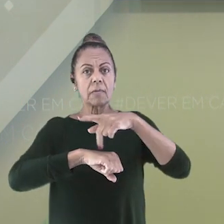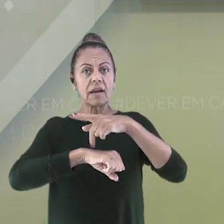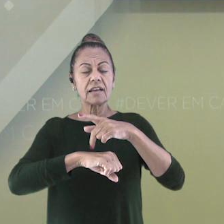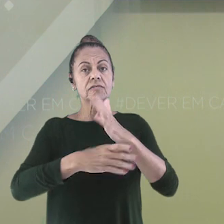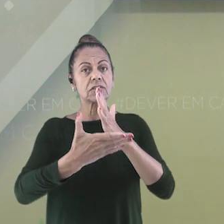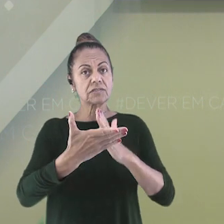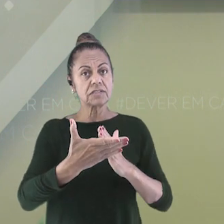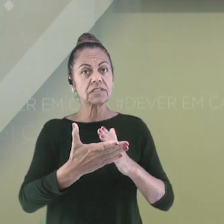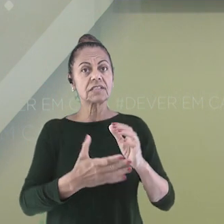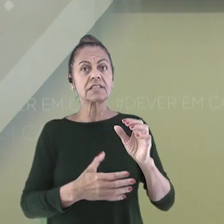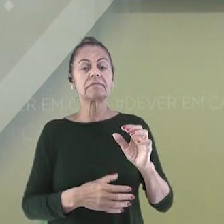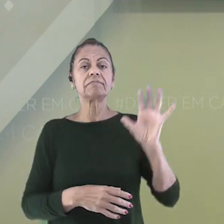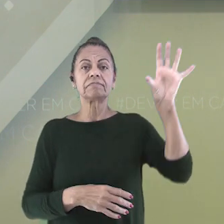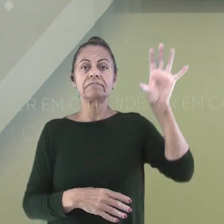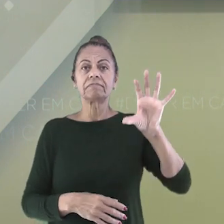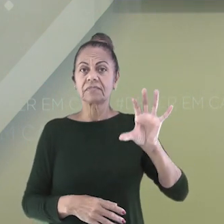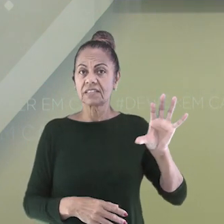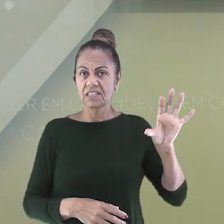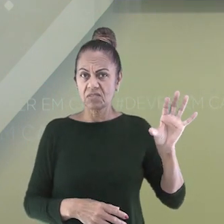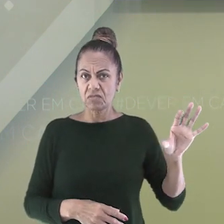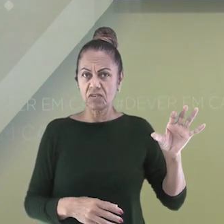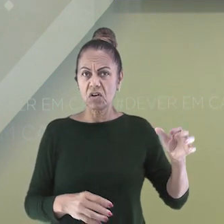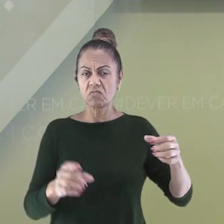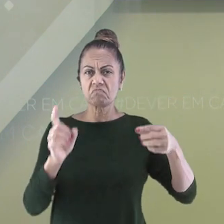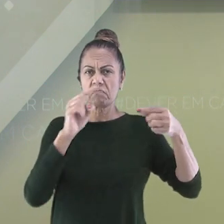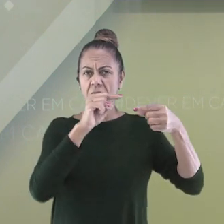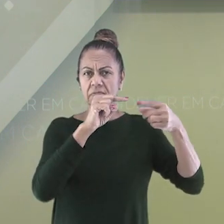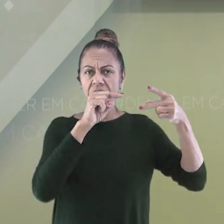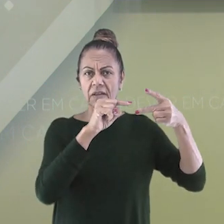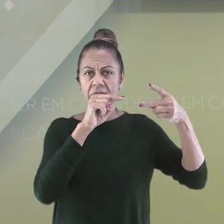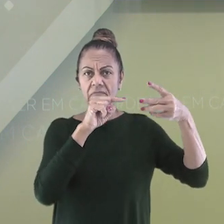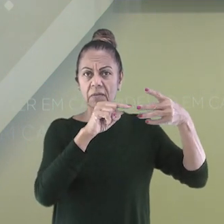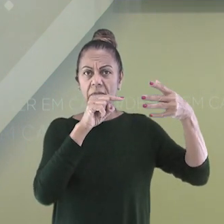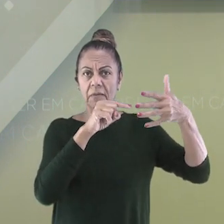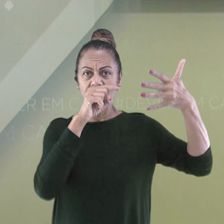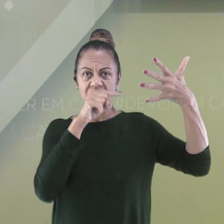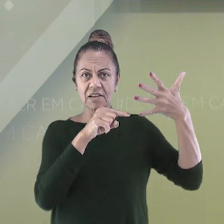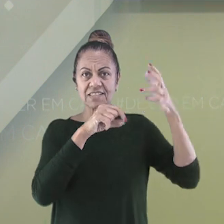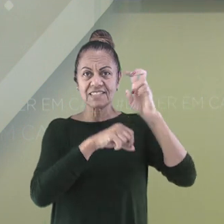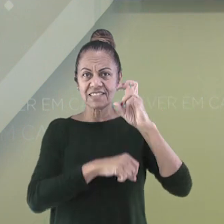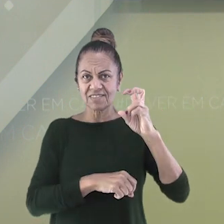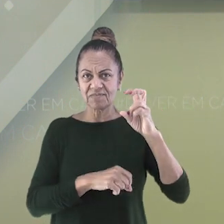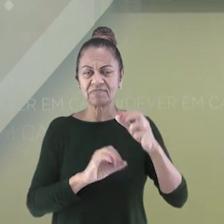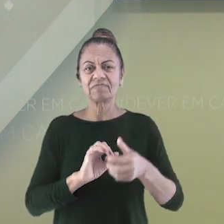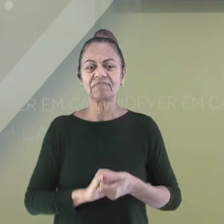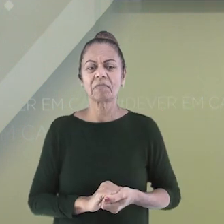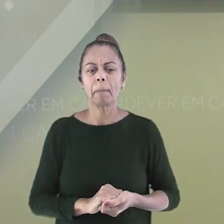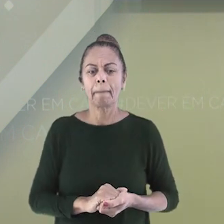Setentrional, Norte Oriental, Central, Oriental e Meridional.